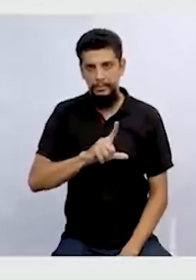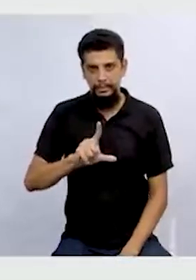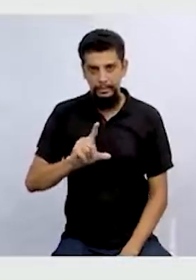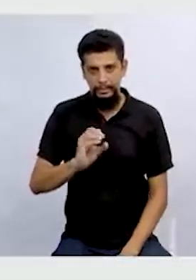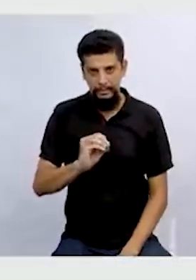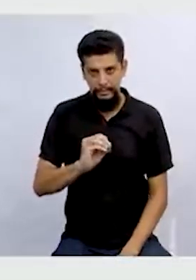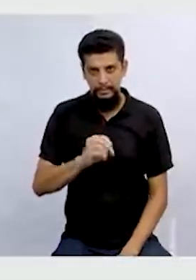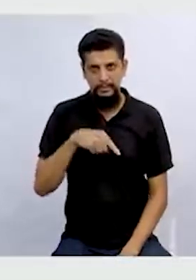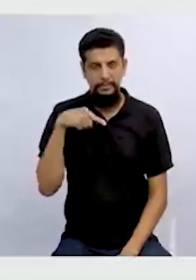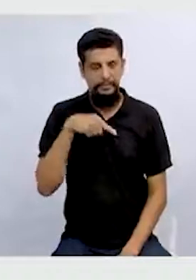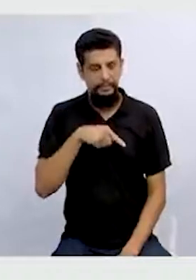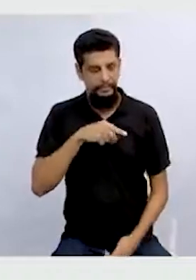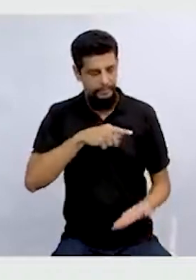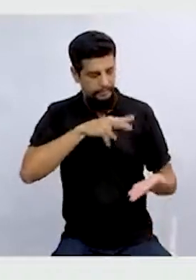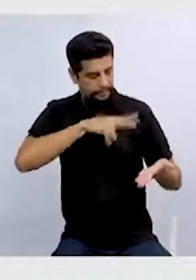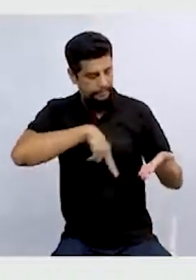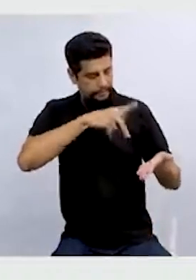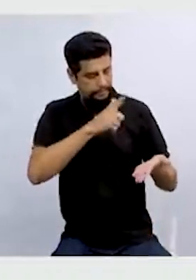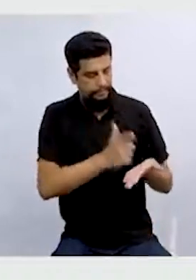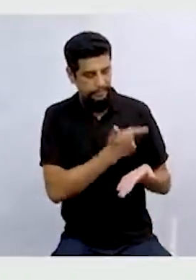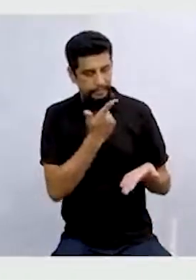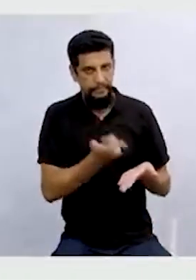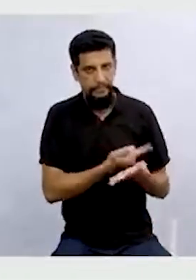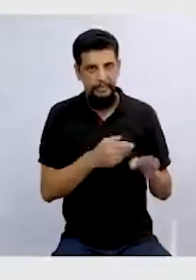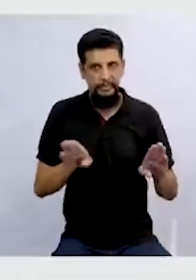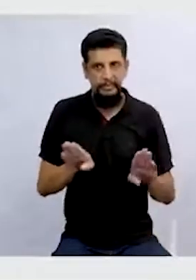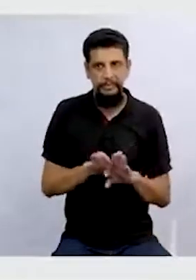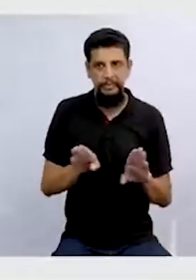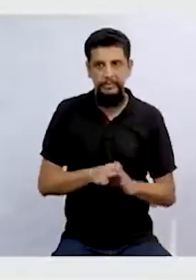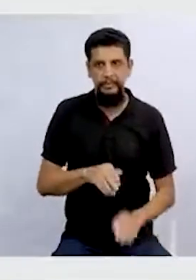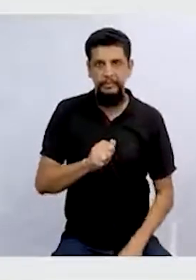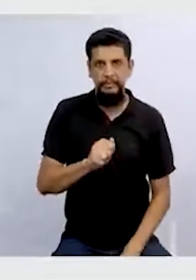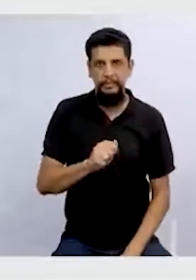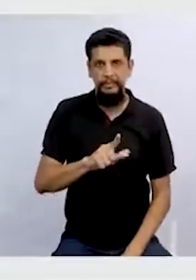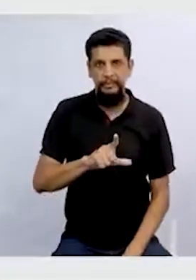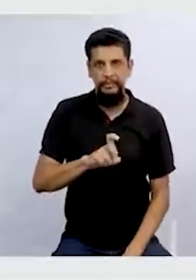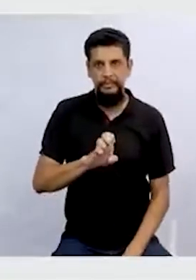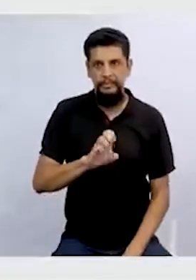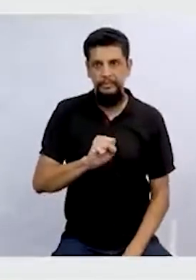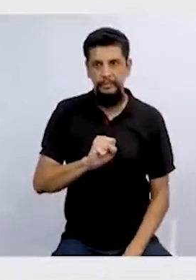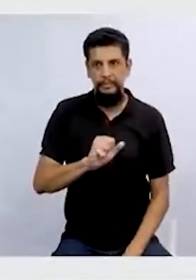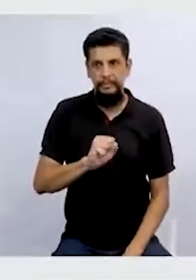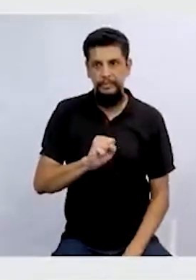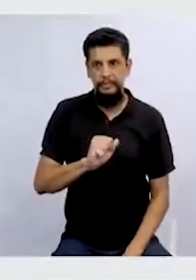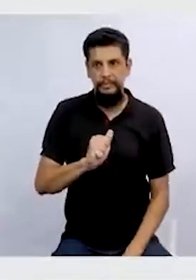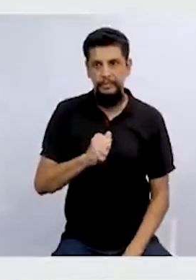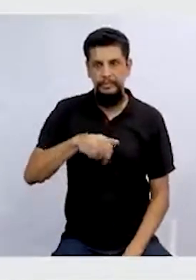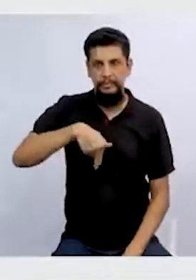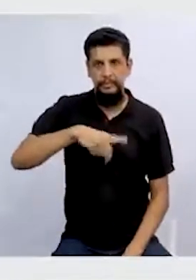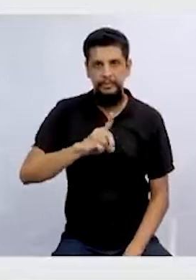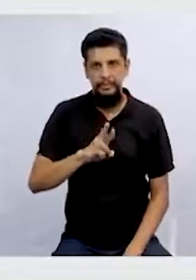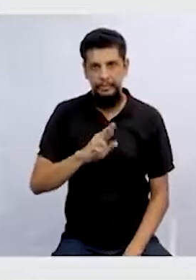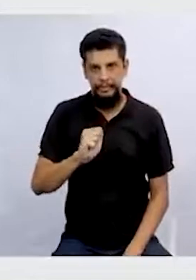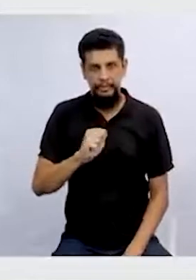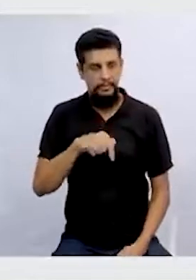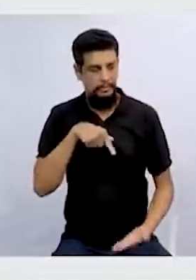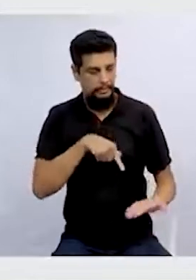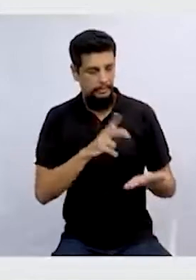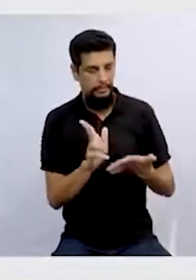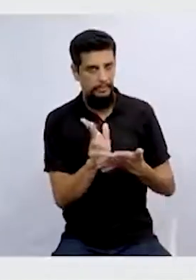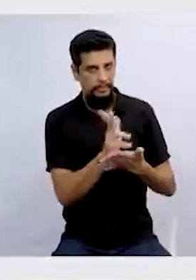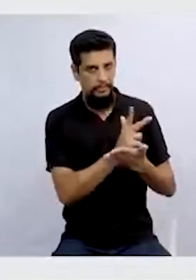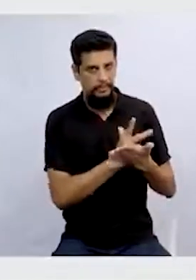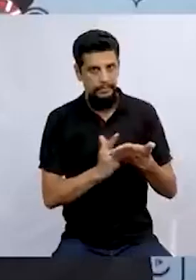nós vamos ler hoje. E a Alessandra Tosi, que é a ilustradora dessa obra.